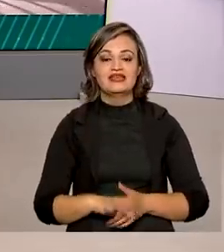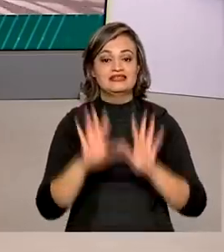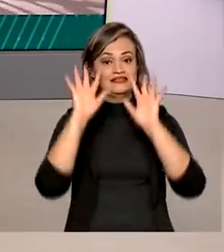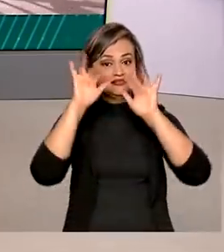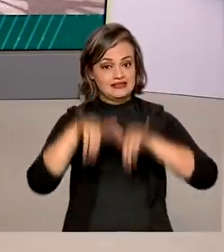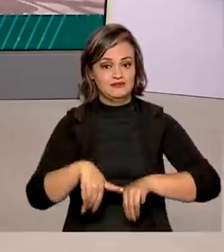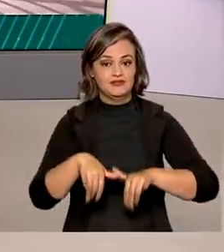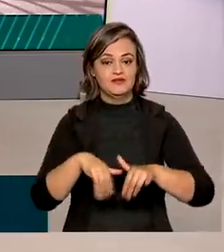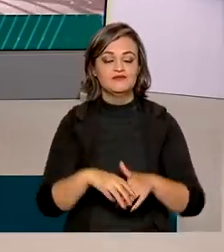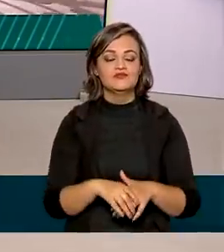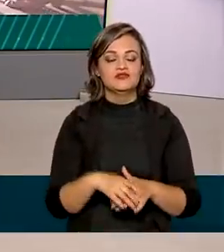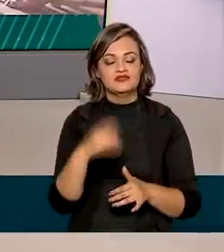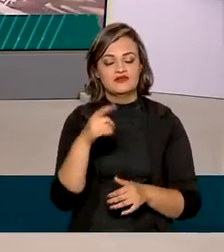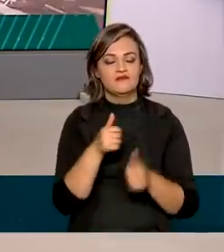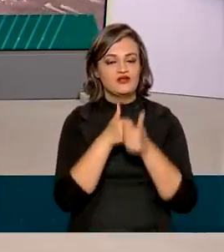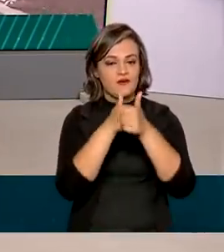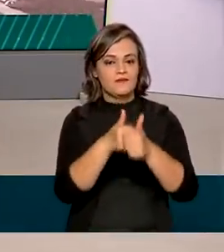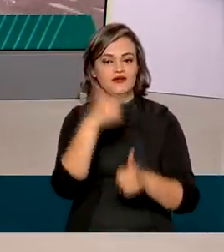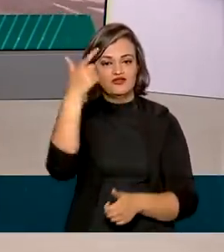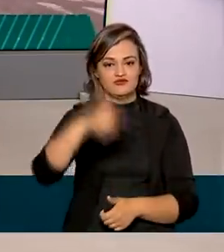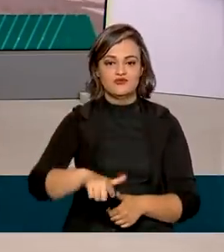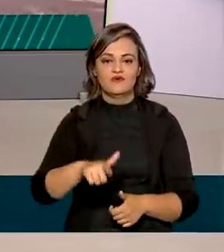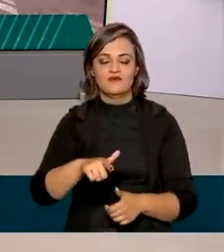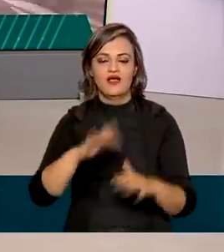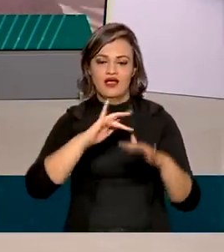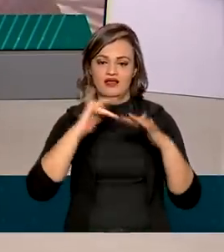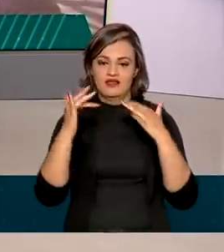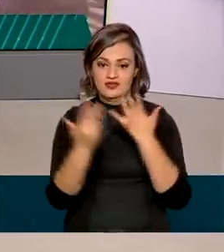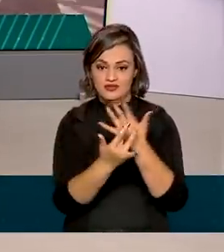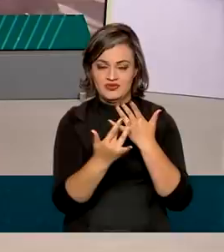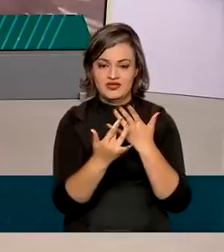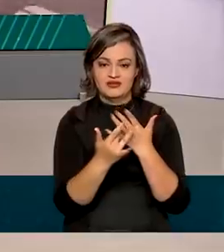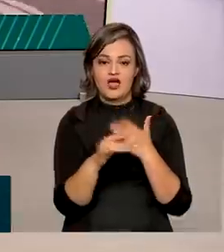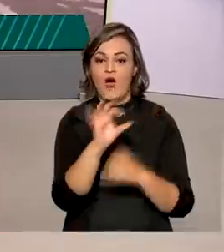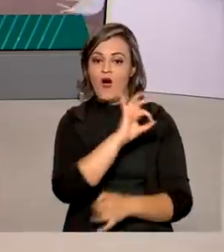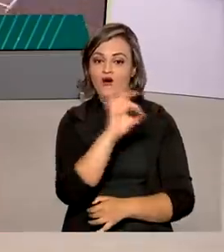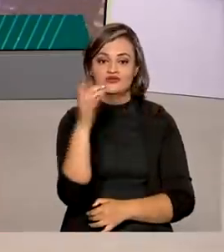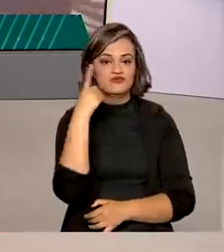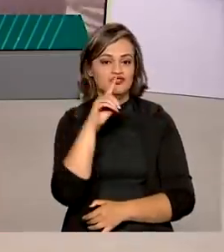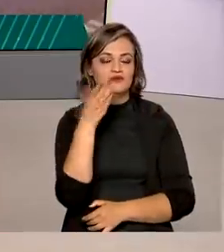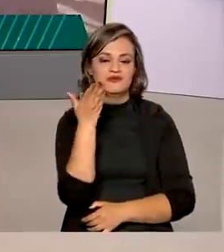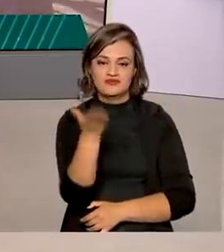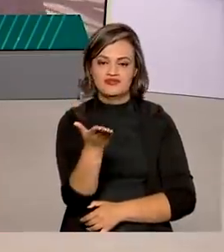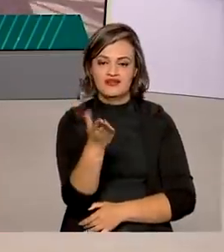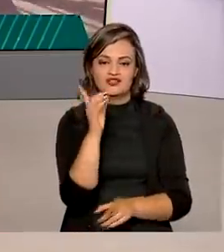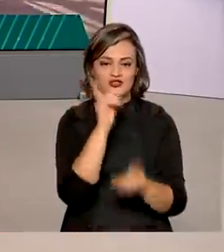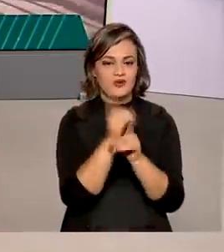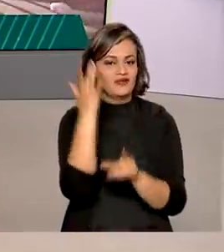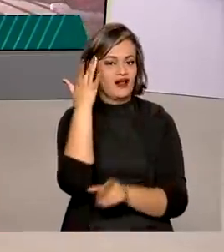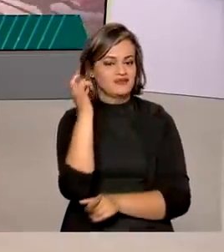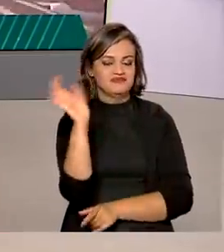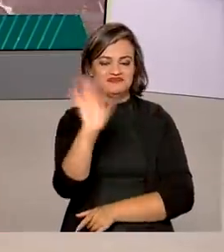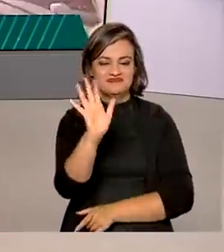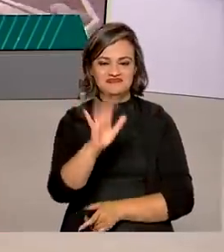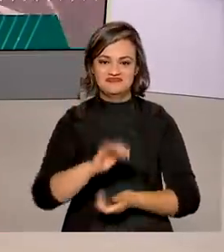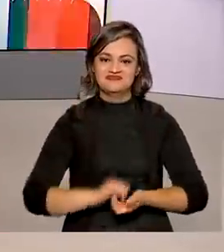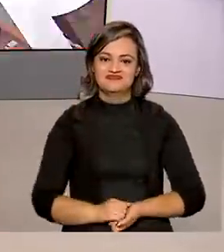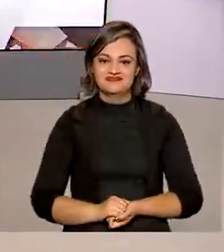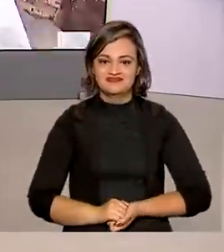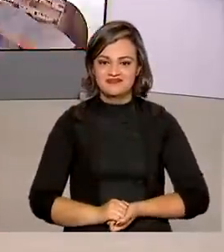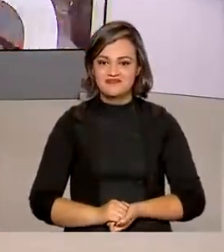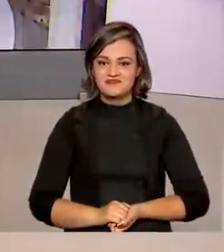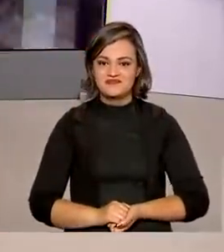fica por aqui, você pode rever as nossas reportagens nas nossas redes sociais. Um excelente dia para você, a gente se encontra amanhã. Tchau, tchau.